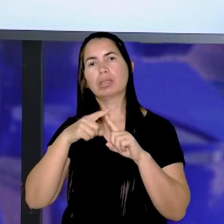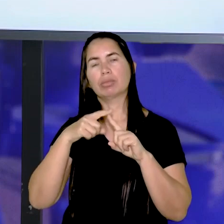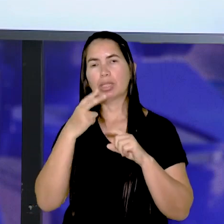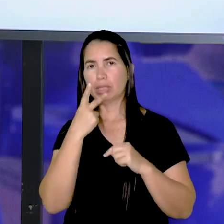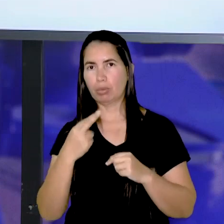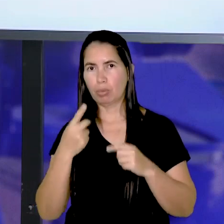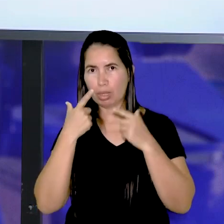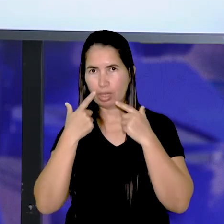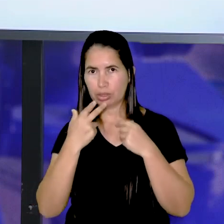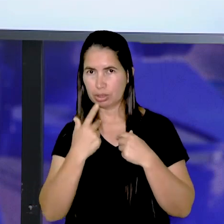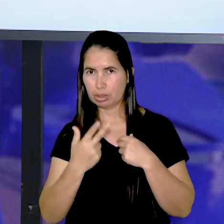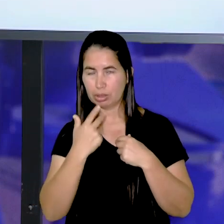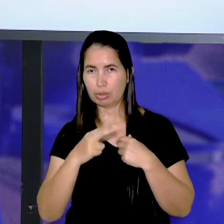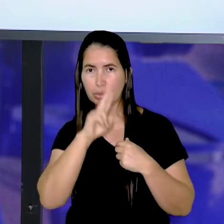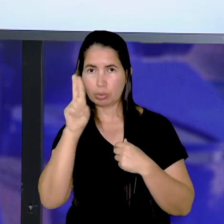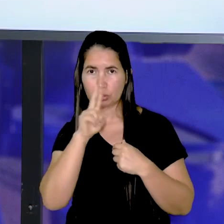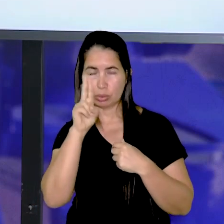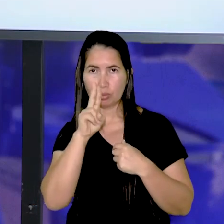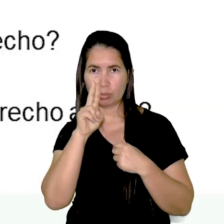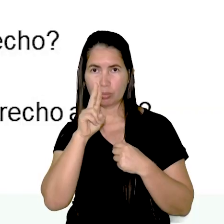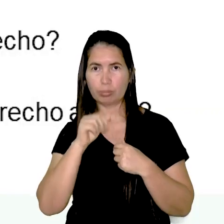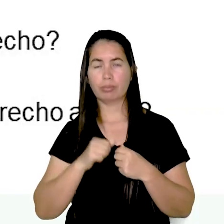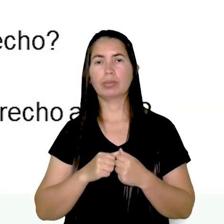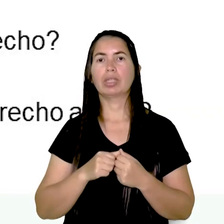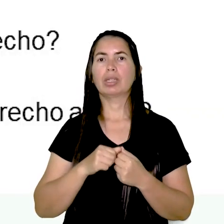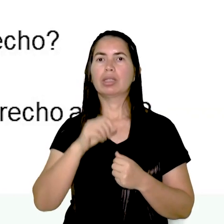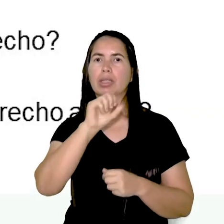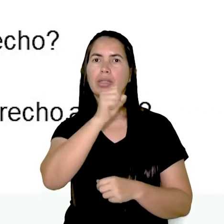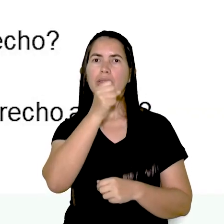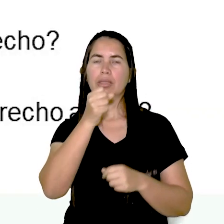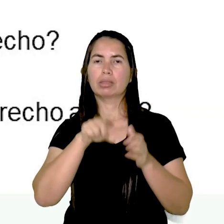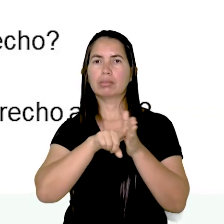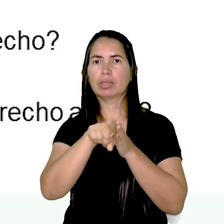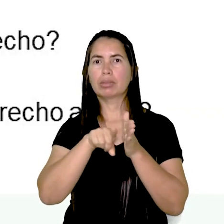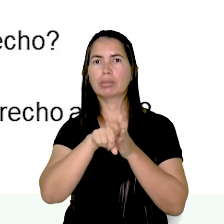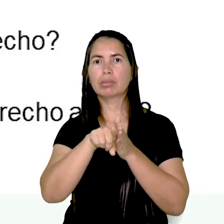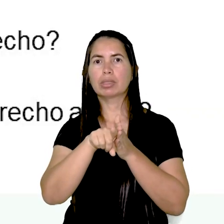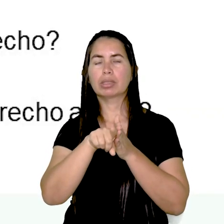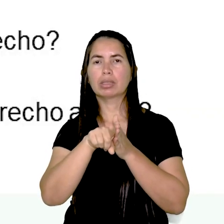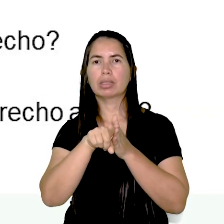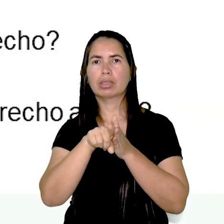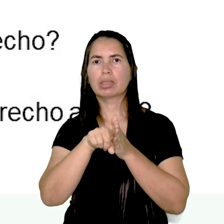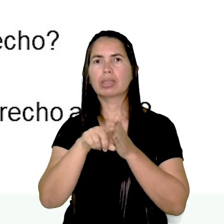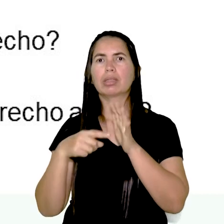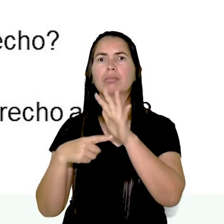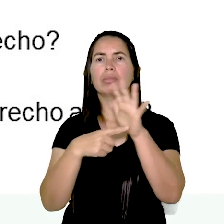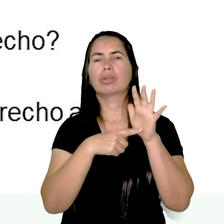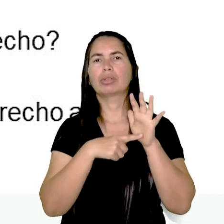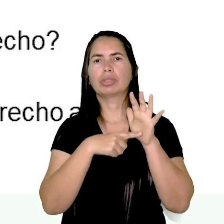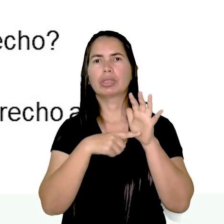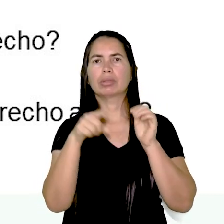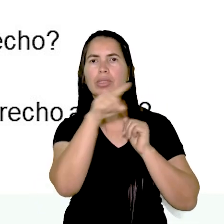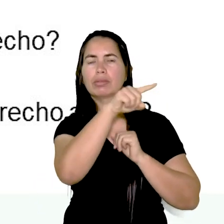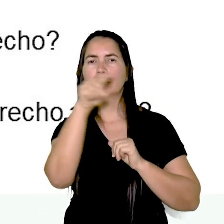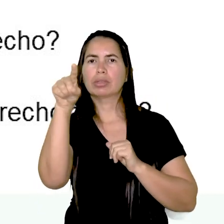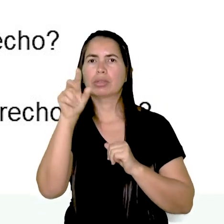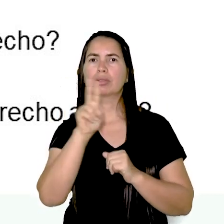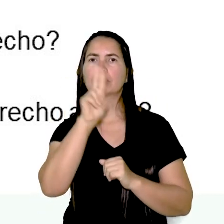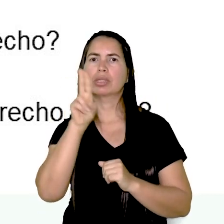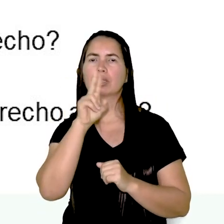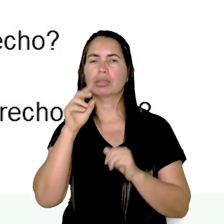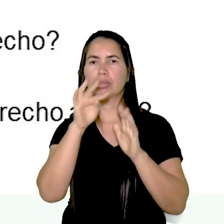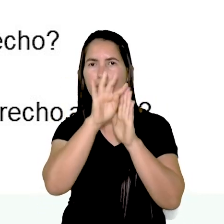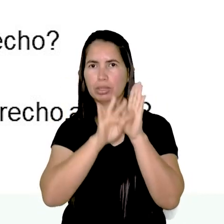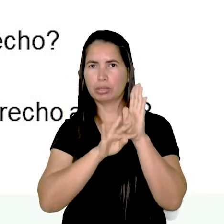utilizada nesse trecho? E na oitava pergunta diz, o que indicam os travessões utilizados no trecho